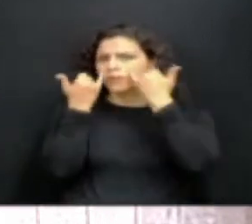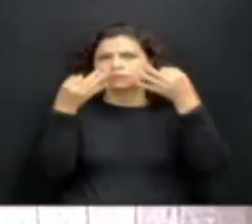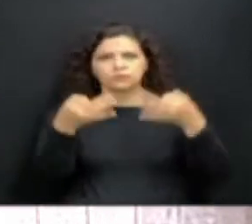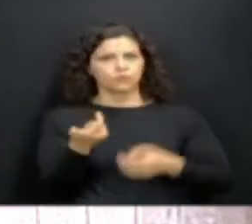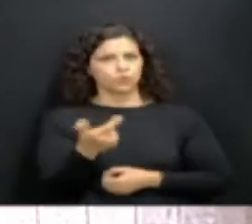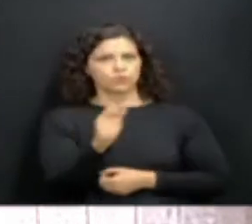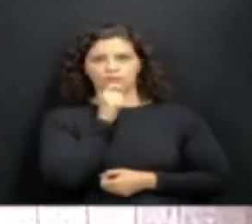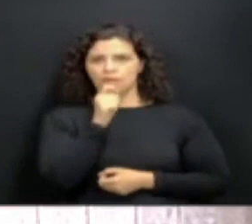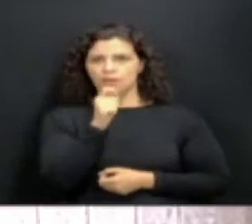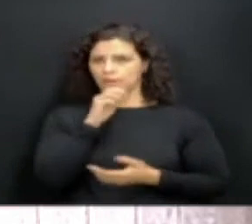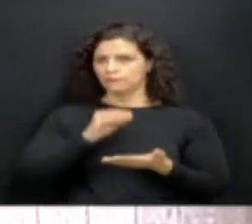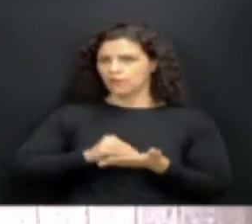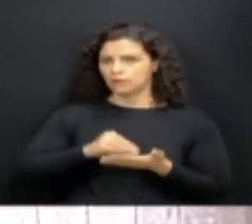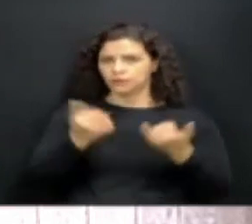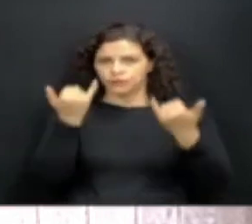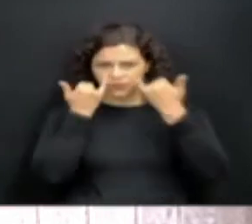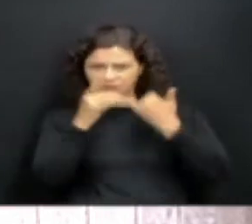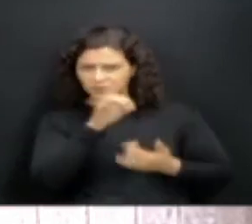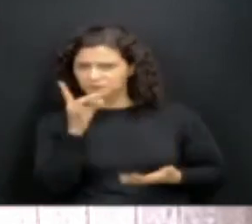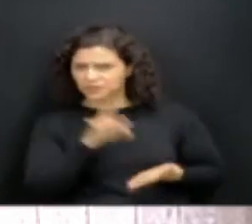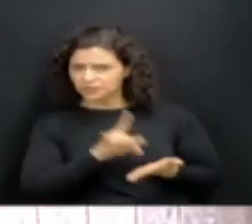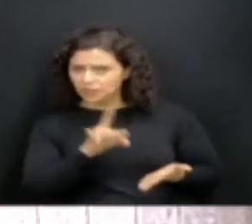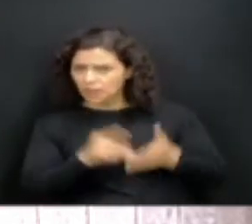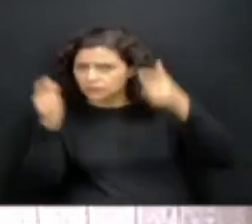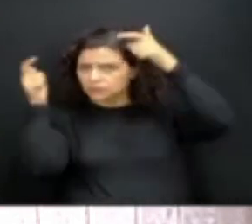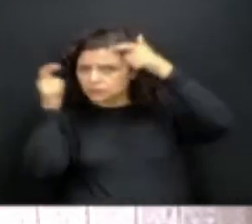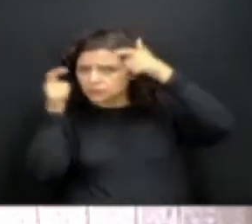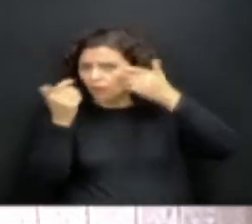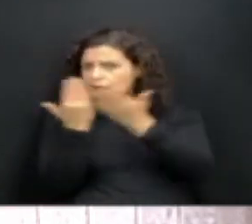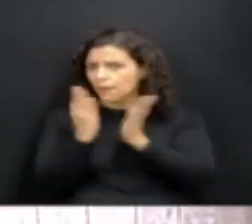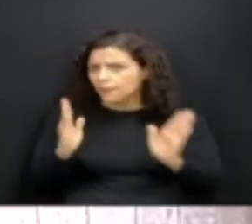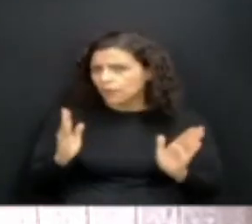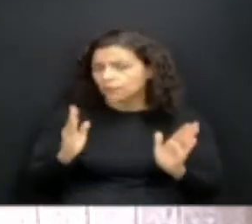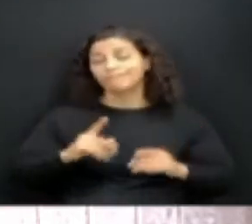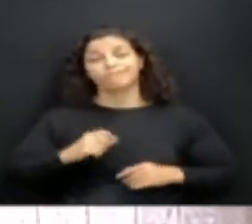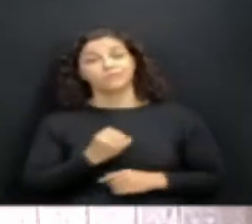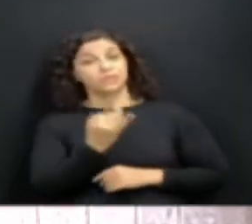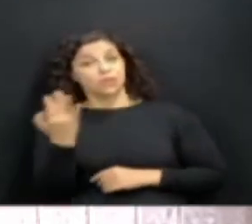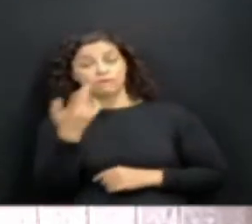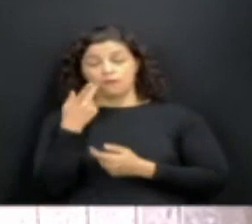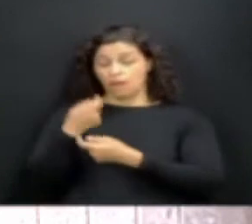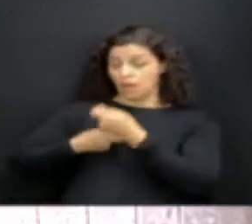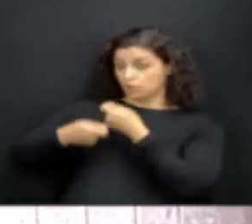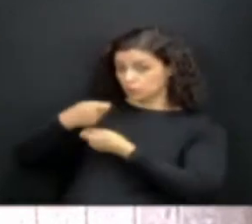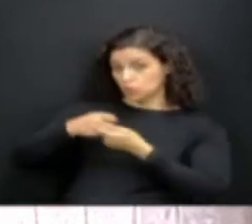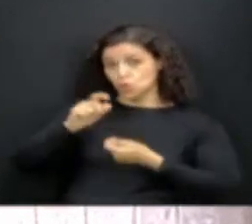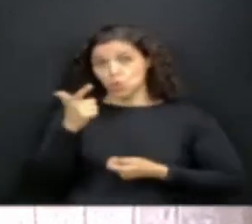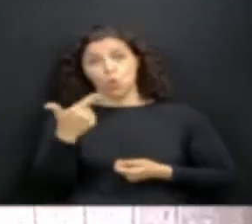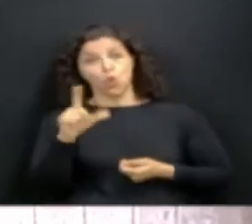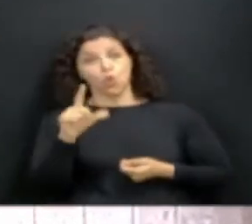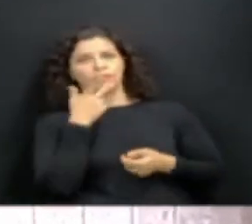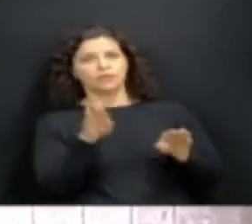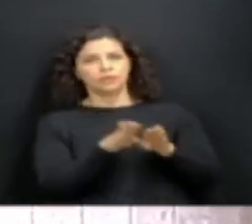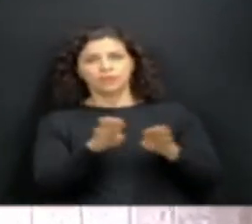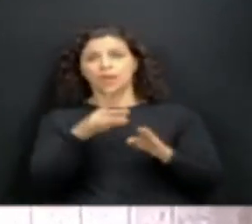necessárias para saber se isso procede ou não. Alguns dizem que é uma decisão administrativa, outros dizem que é uma decisão